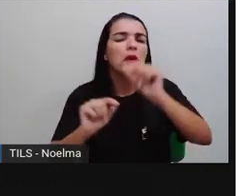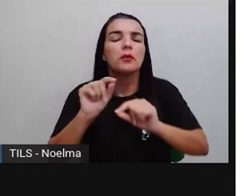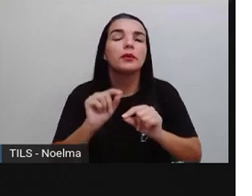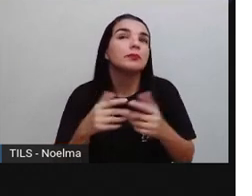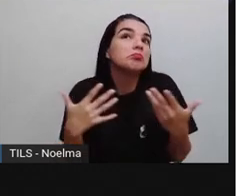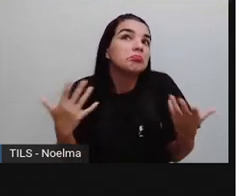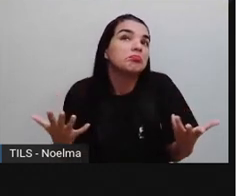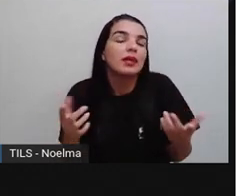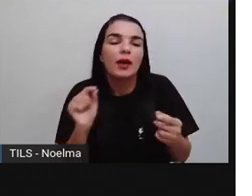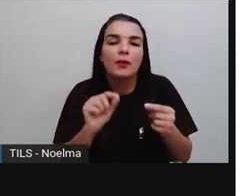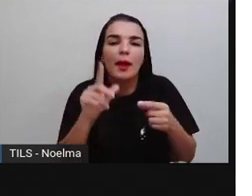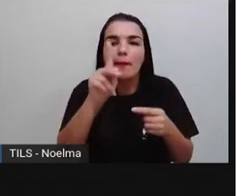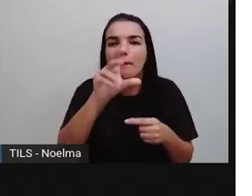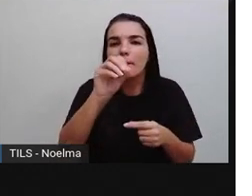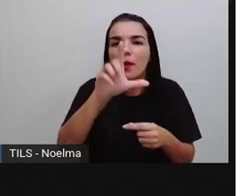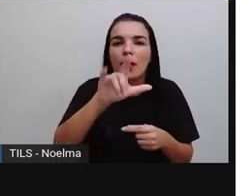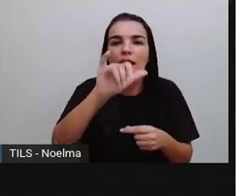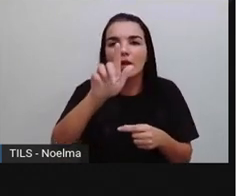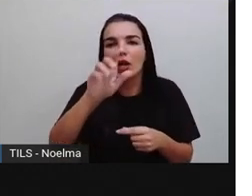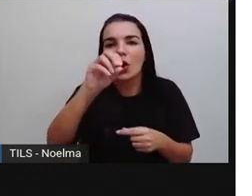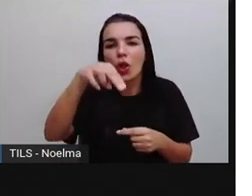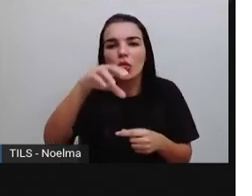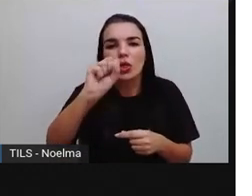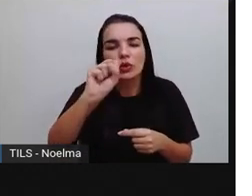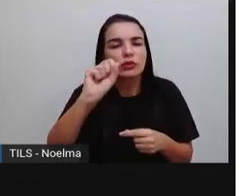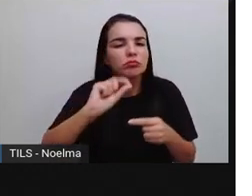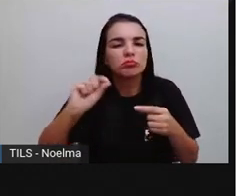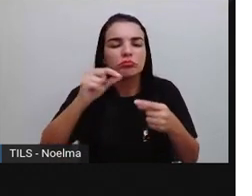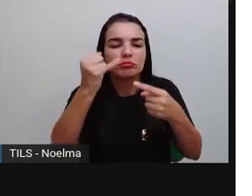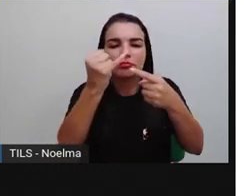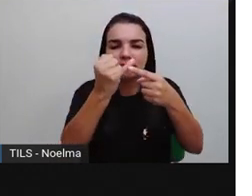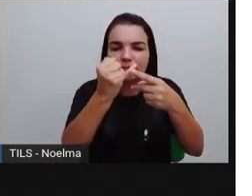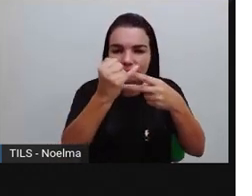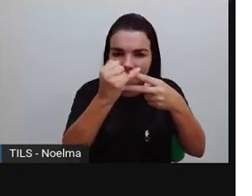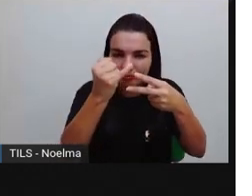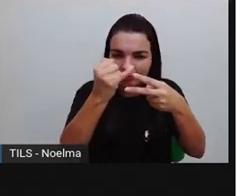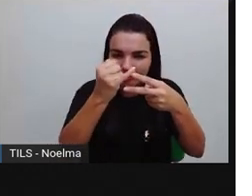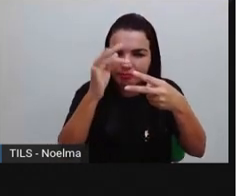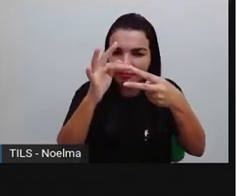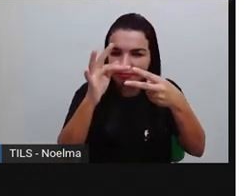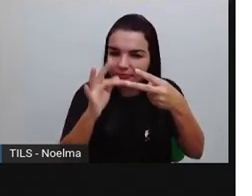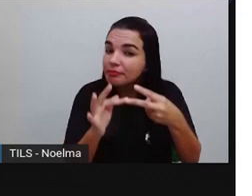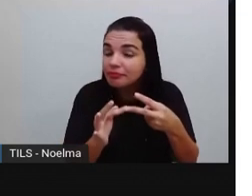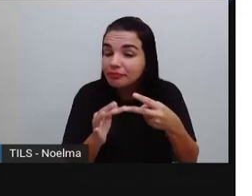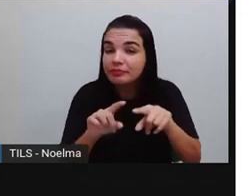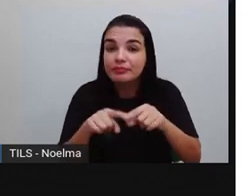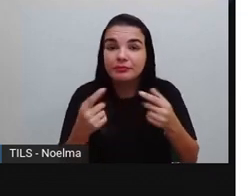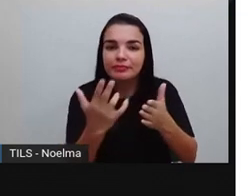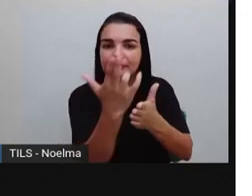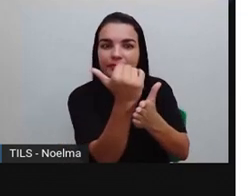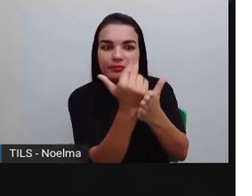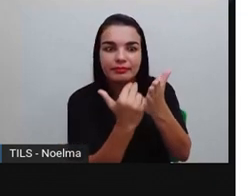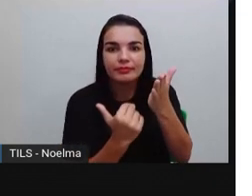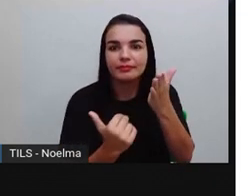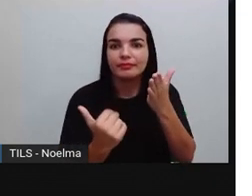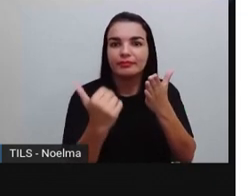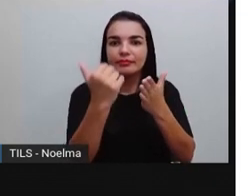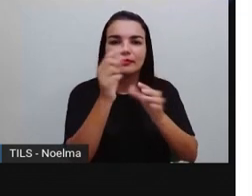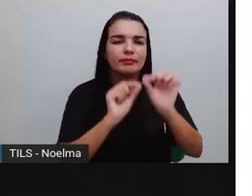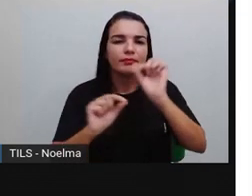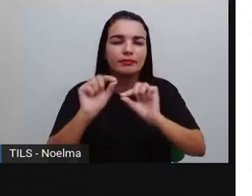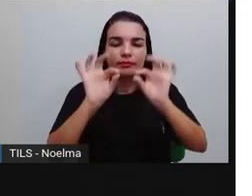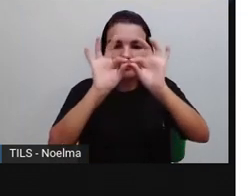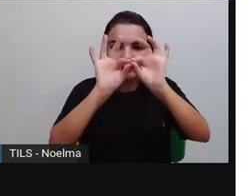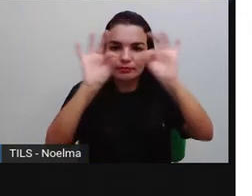polígonos, então? Polígonos são figuras geométricas formadas por segmentos de retas. E o que são